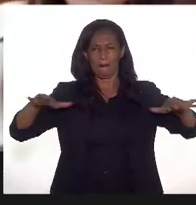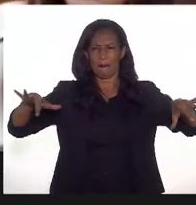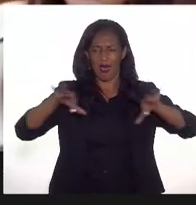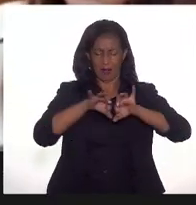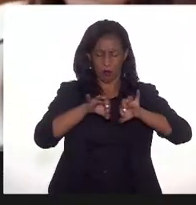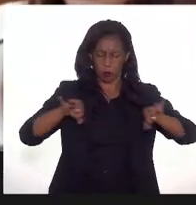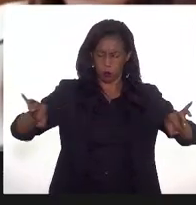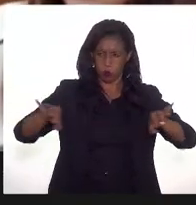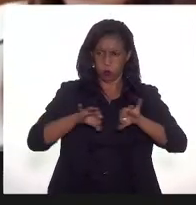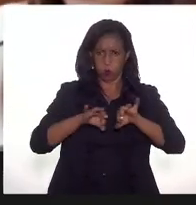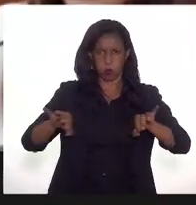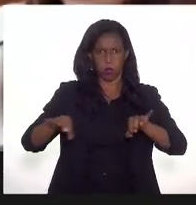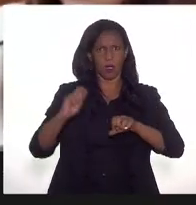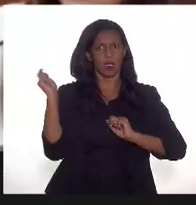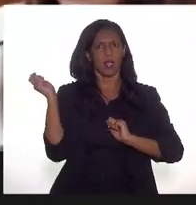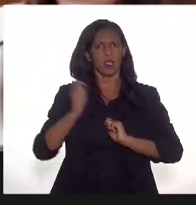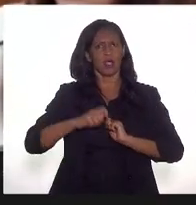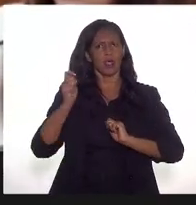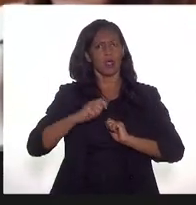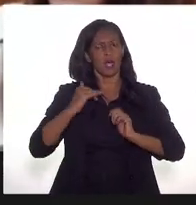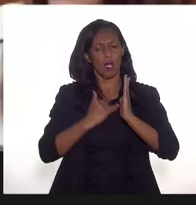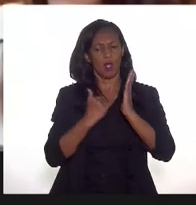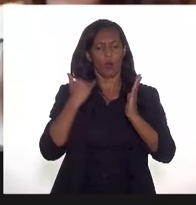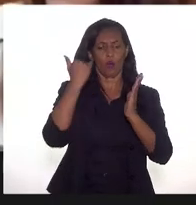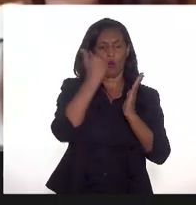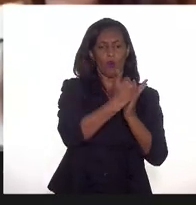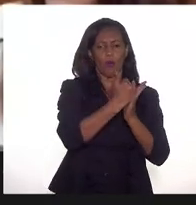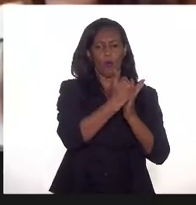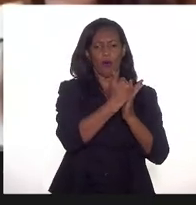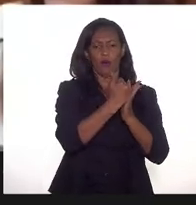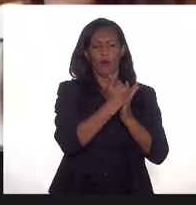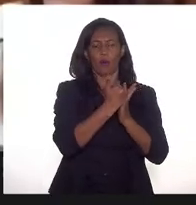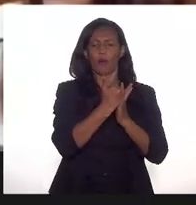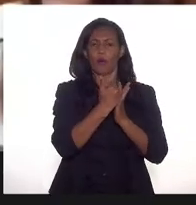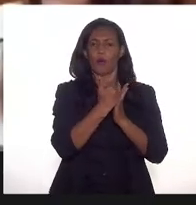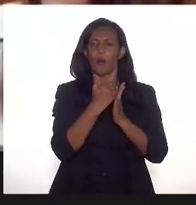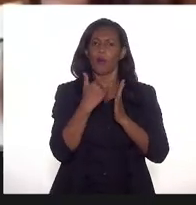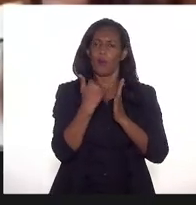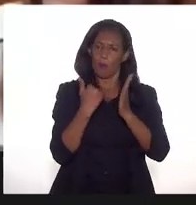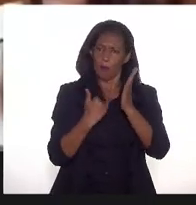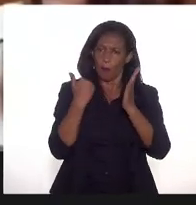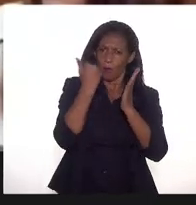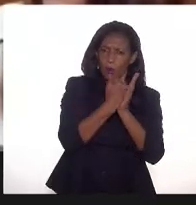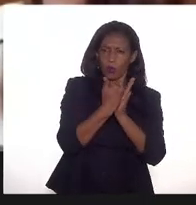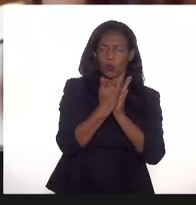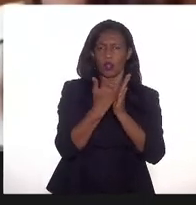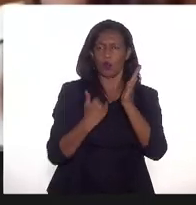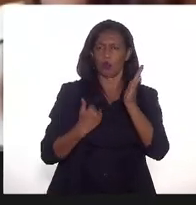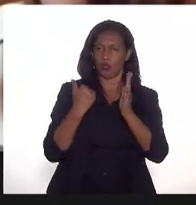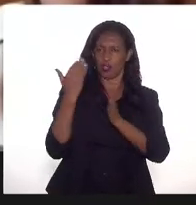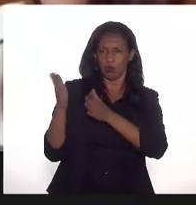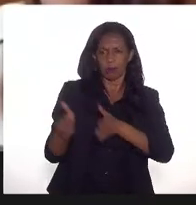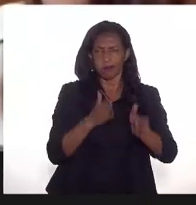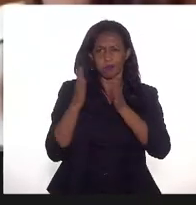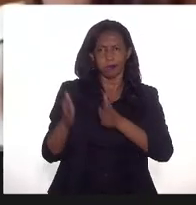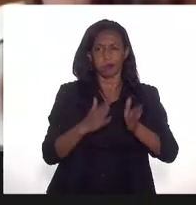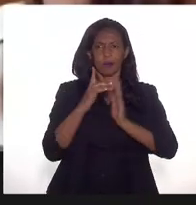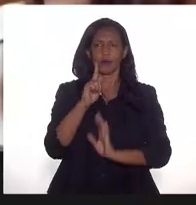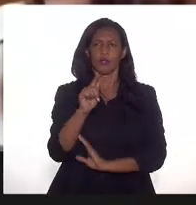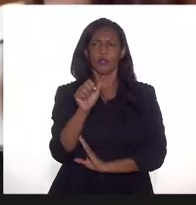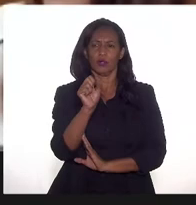isso permitiu um aumento, pode propiciar um aumento de produção de gás do pré-sal e uma